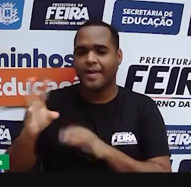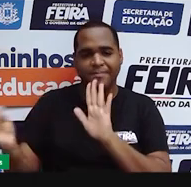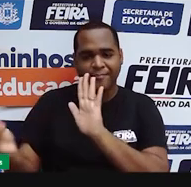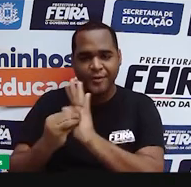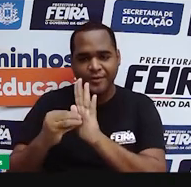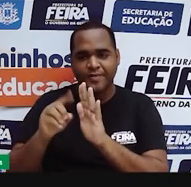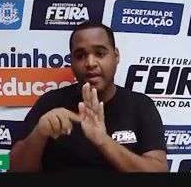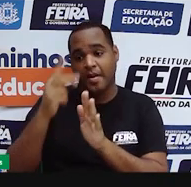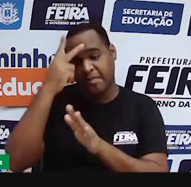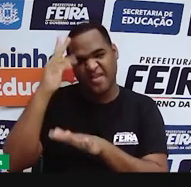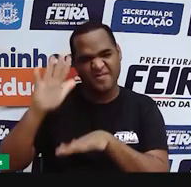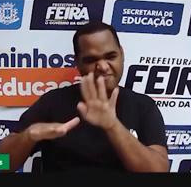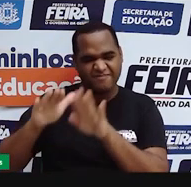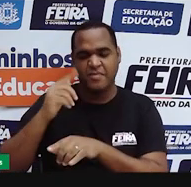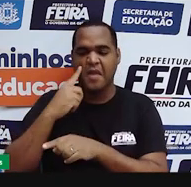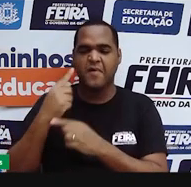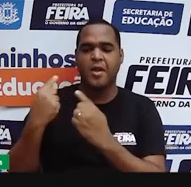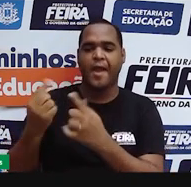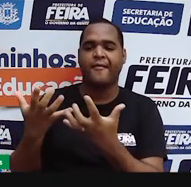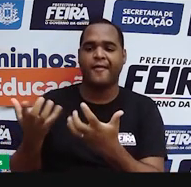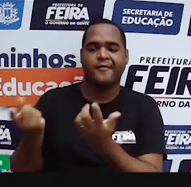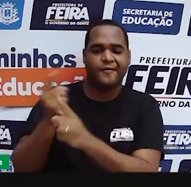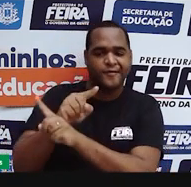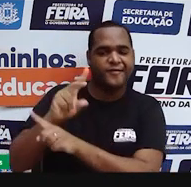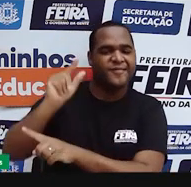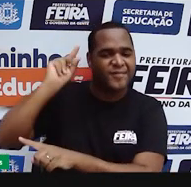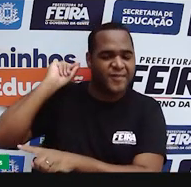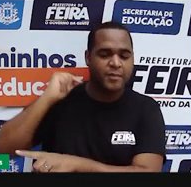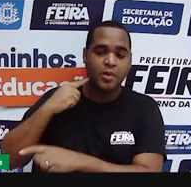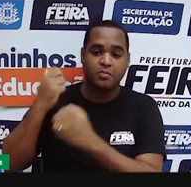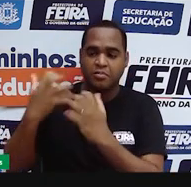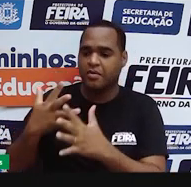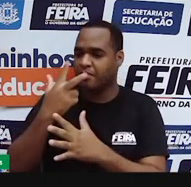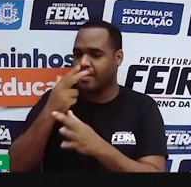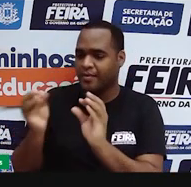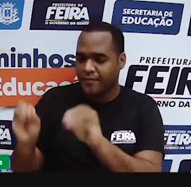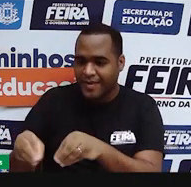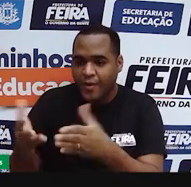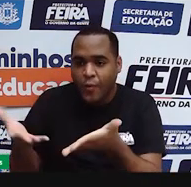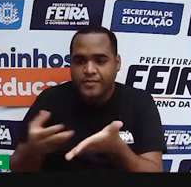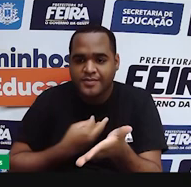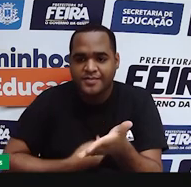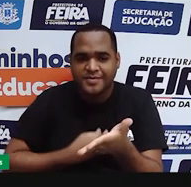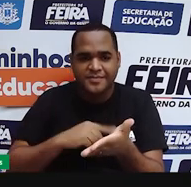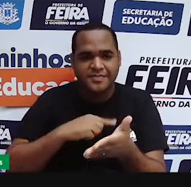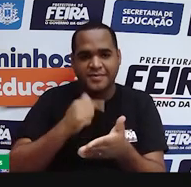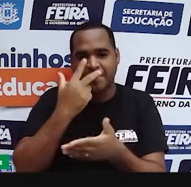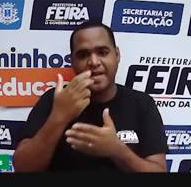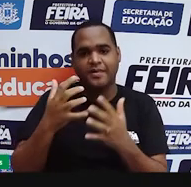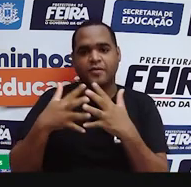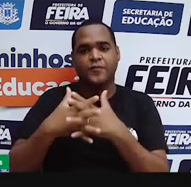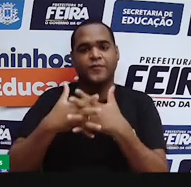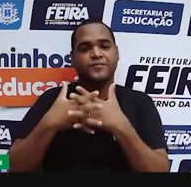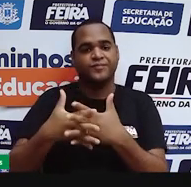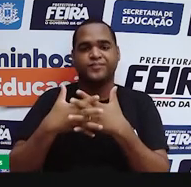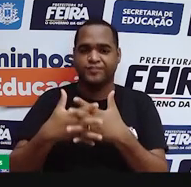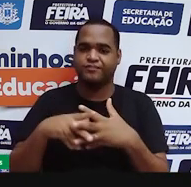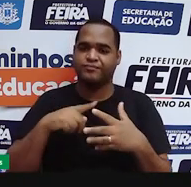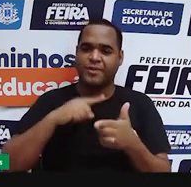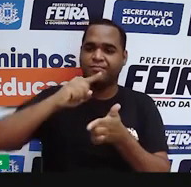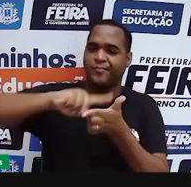usam de má fé, pegam informações antigas, publicam como se fossem atuais, só para gerar uma confusão ali e para